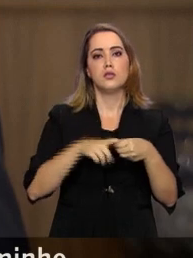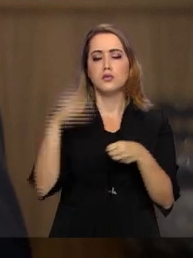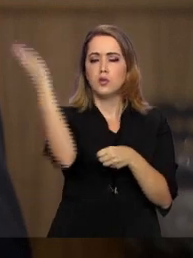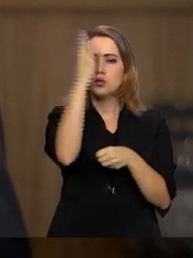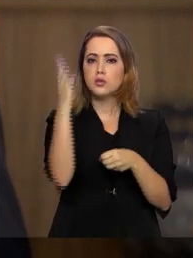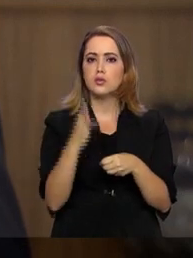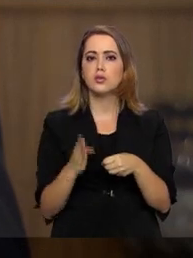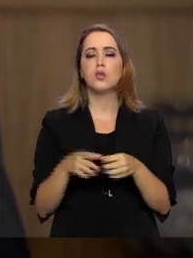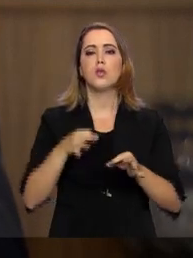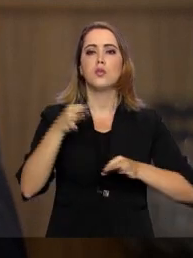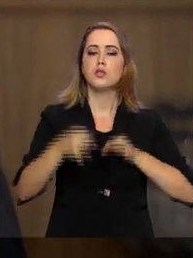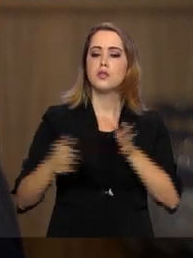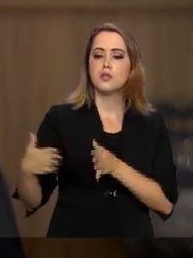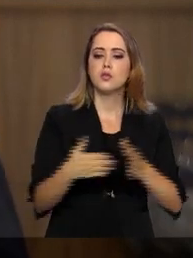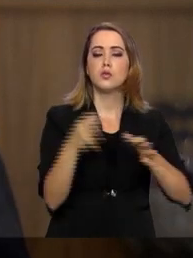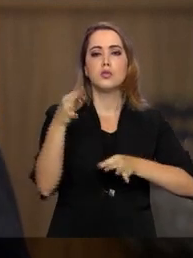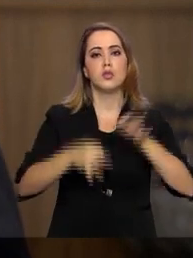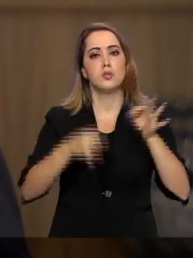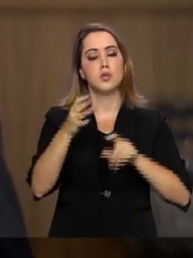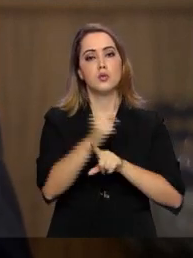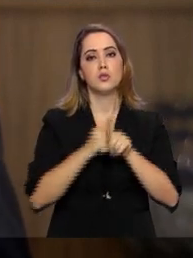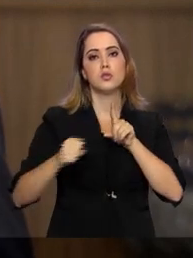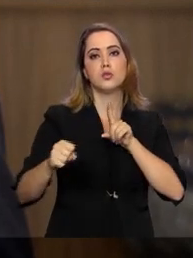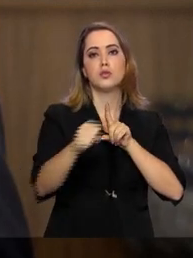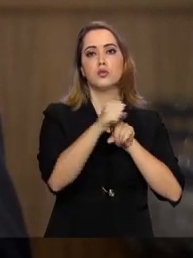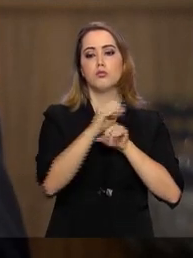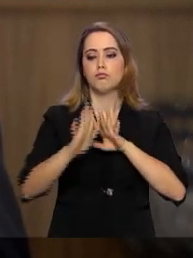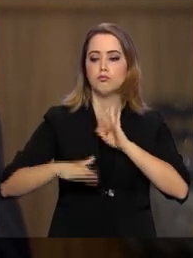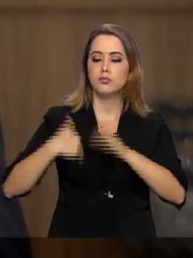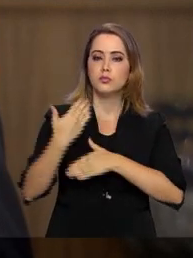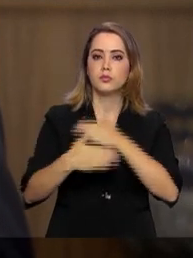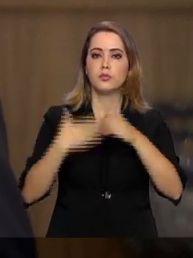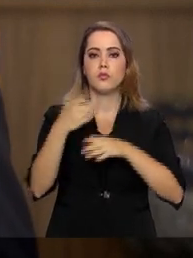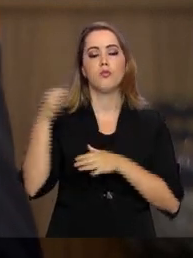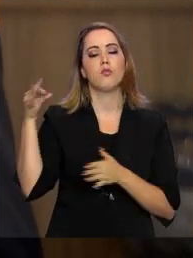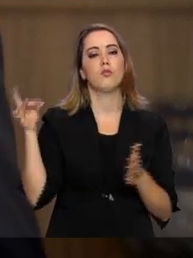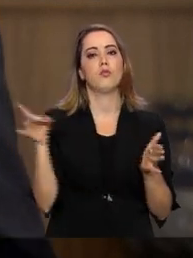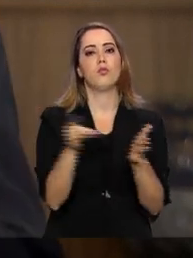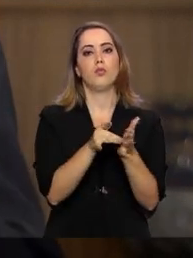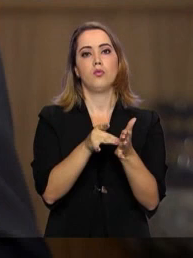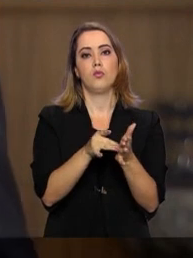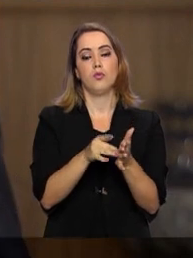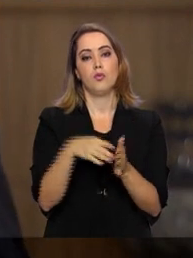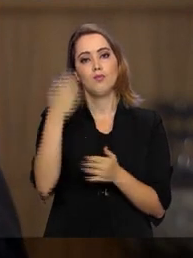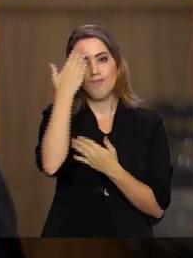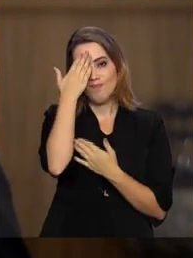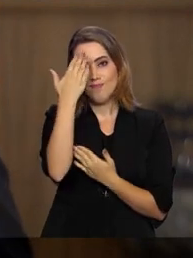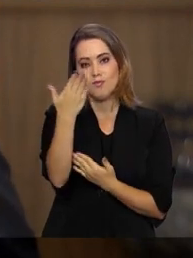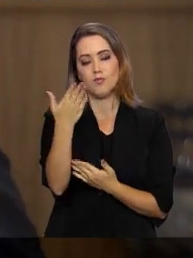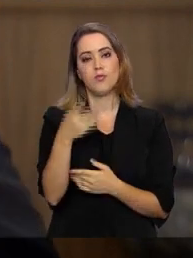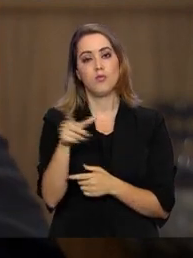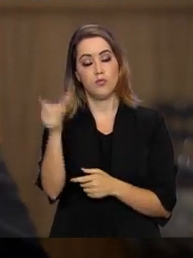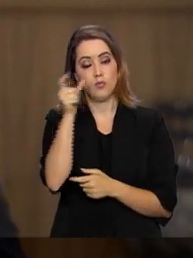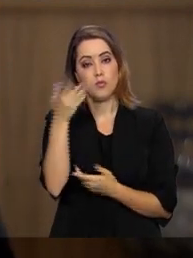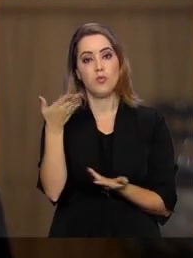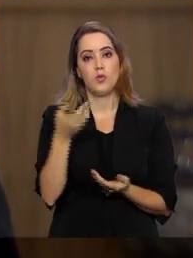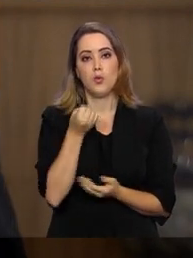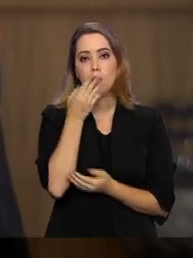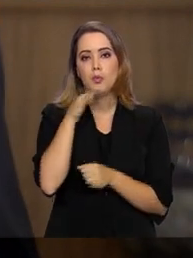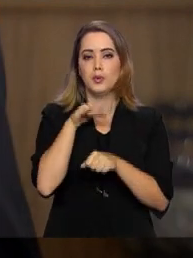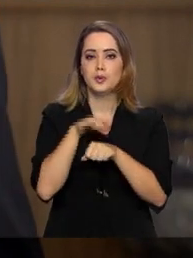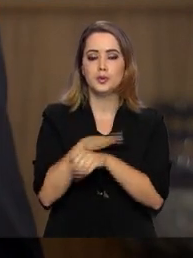caminho da justiça social com desenvolvimento de verdade. Obrigado pela atenção e boa